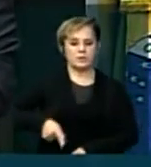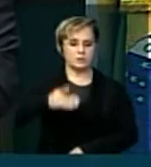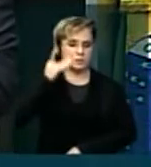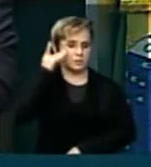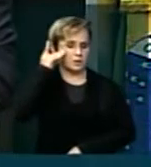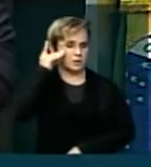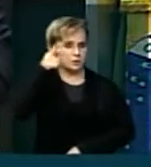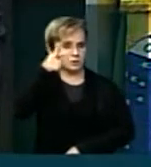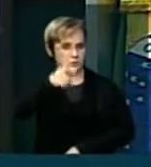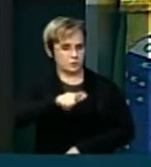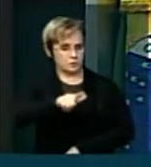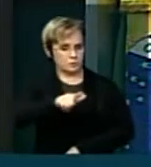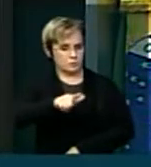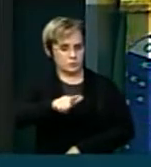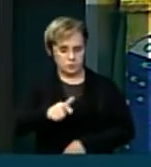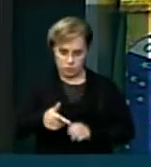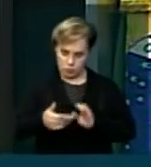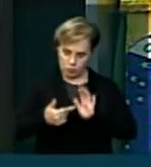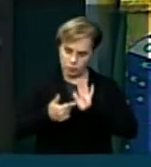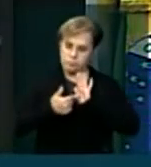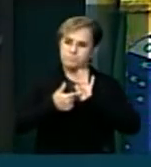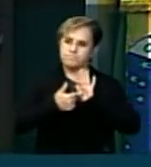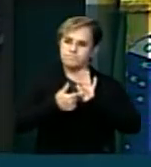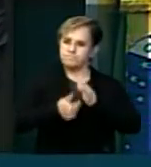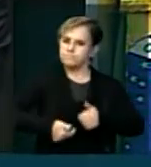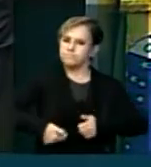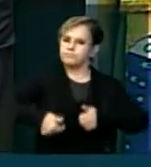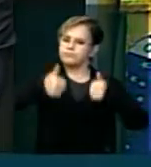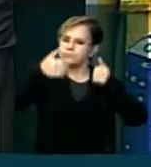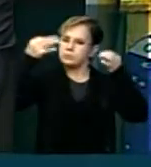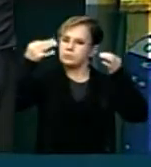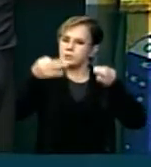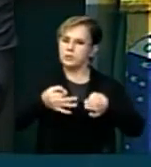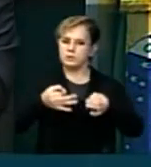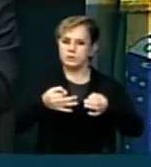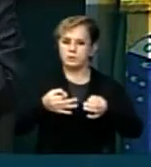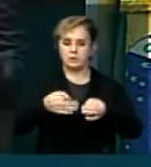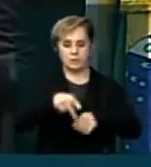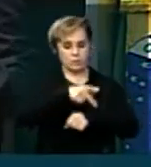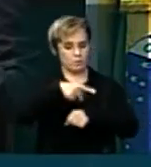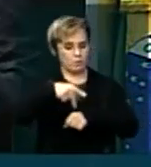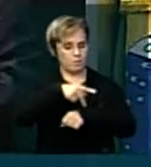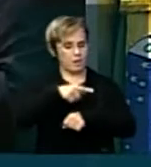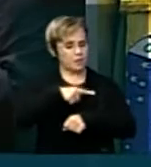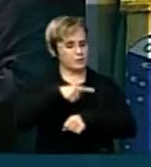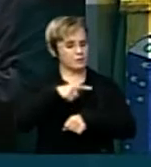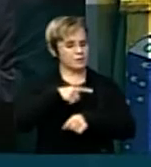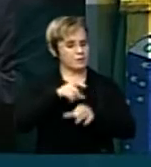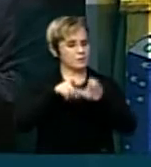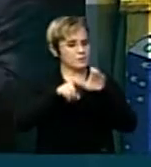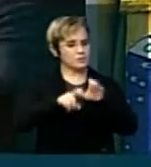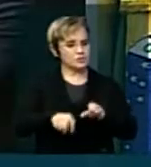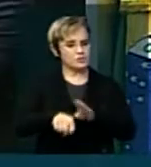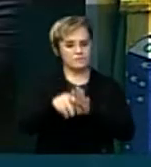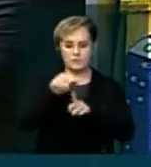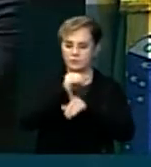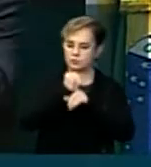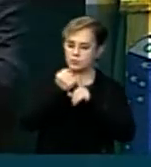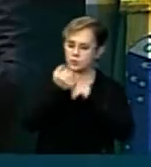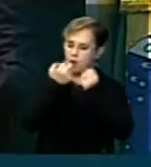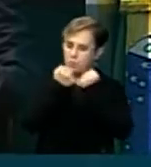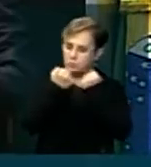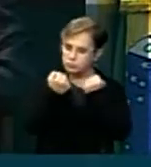coloca-se propositivamente, de uma maneira extremamente correta. Esse país tem uma imensa dívida social, principalmente